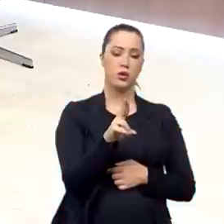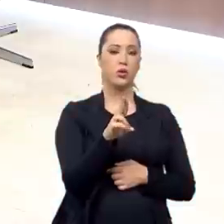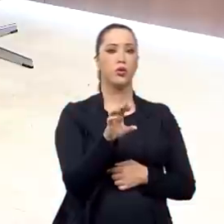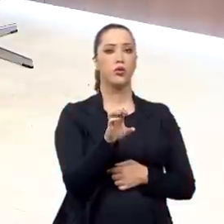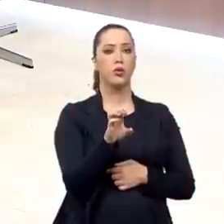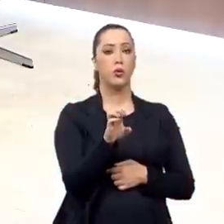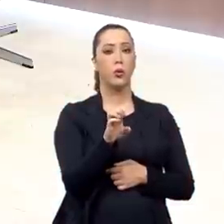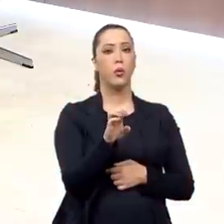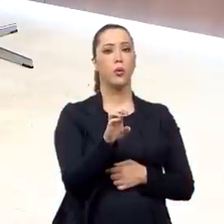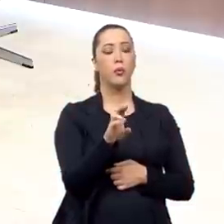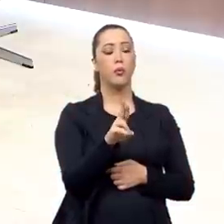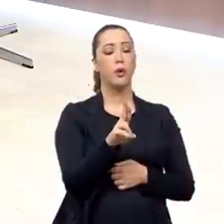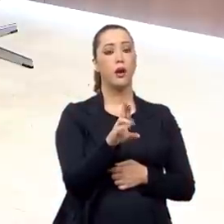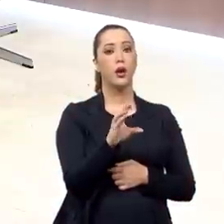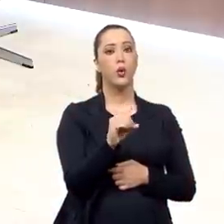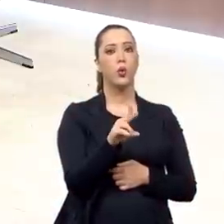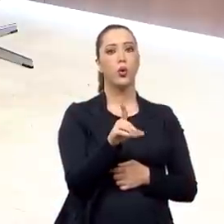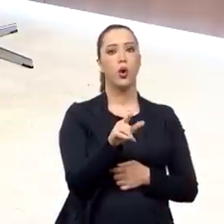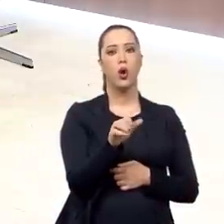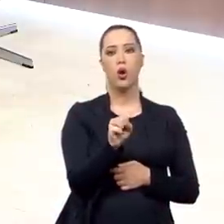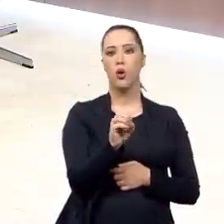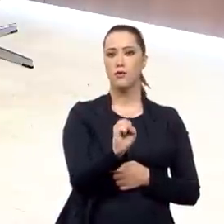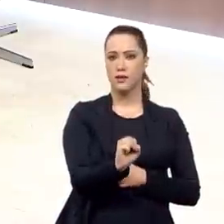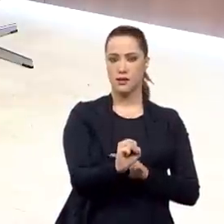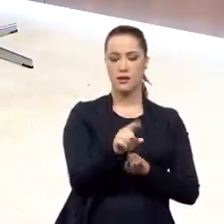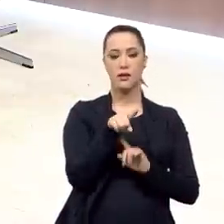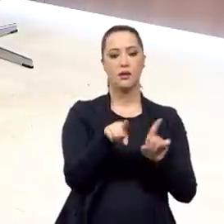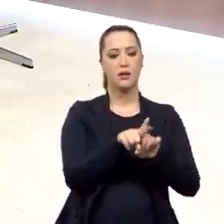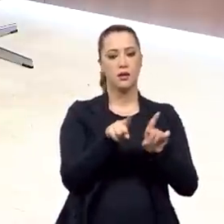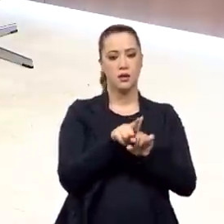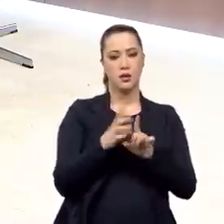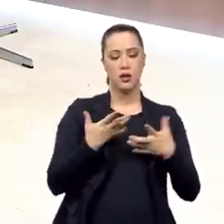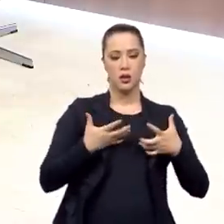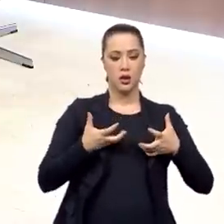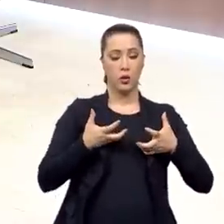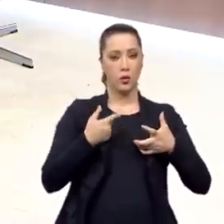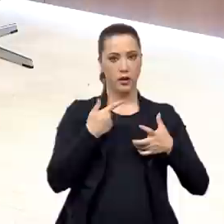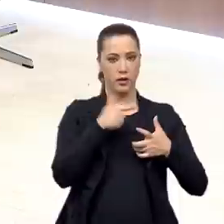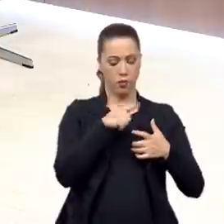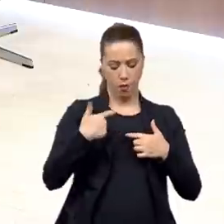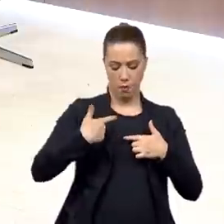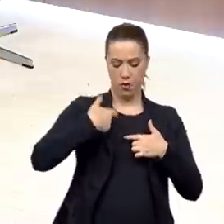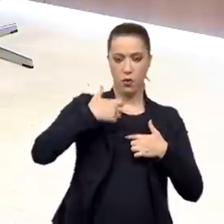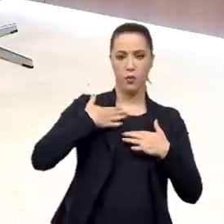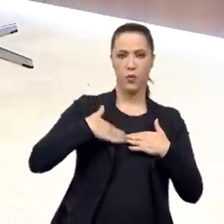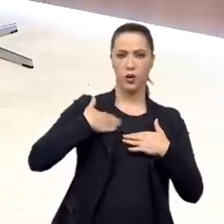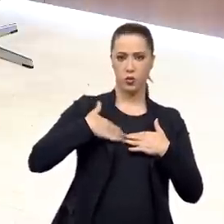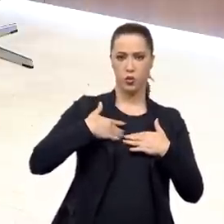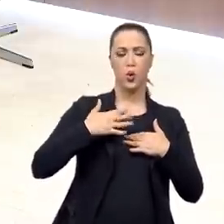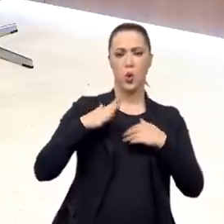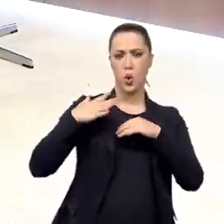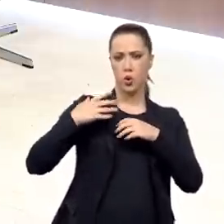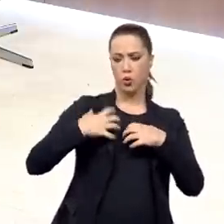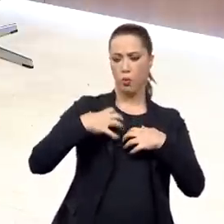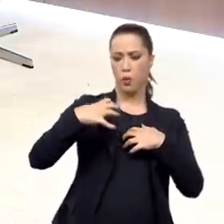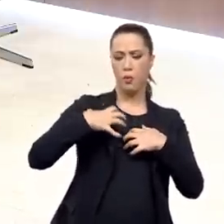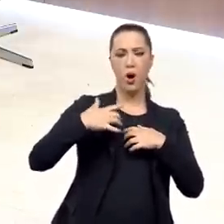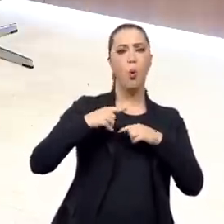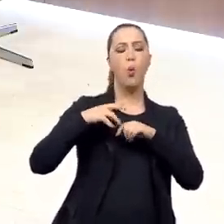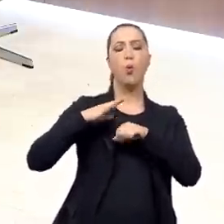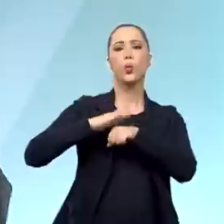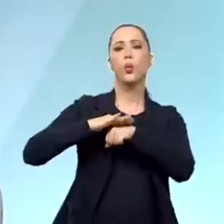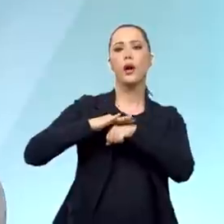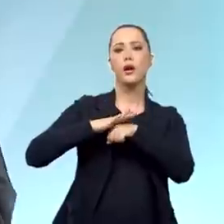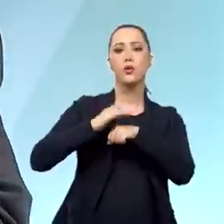as condições locais, o gelo, né? Que provocou a contrisão dos vales sanguíneos, não permitiram que ele morresse ali naquela